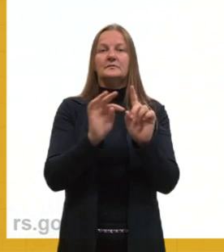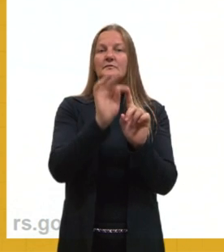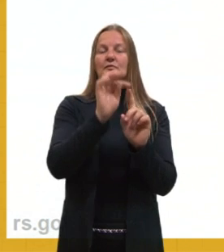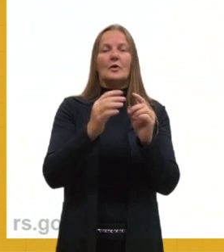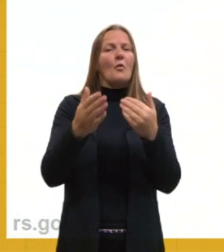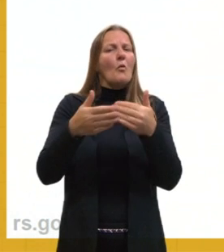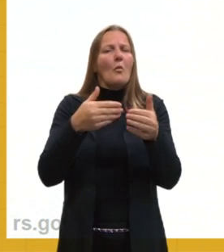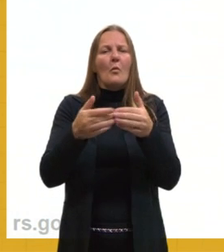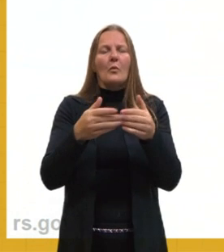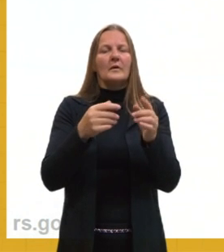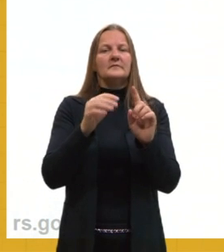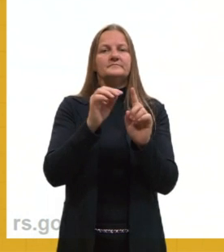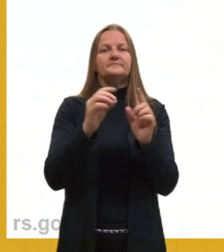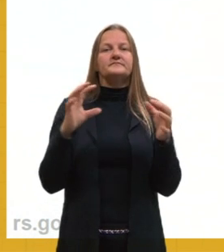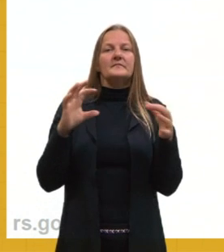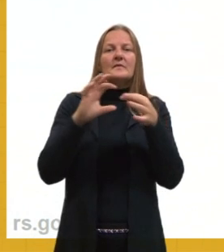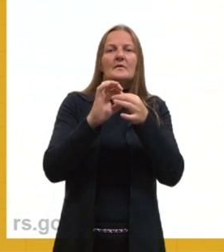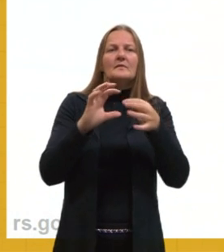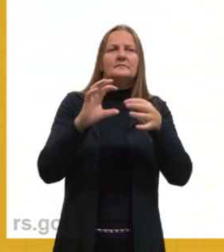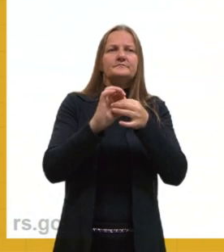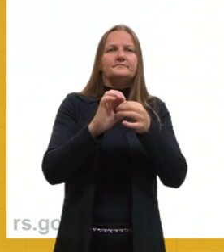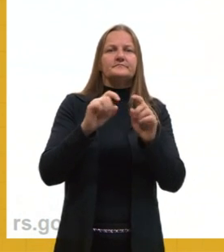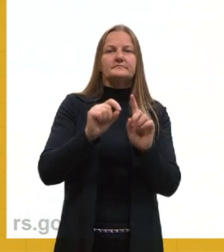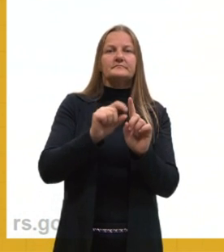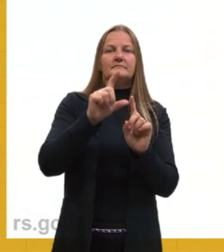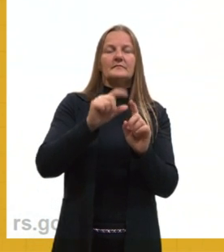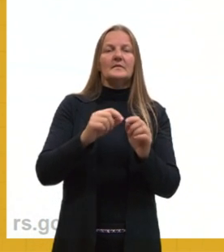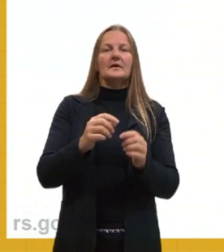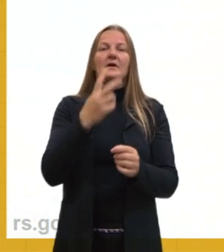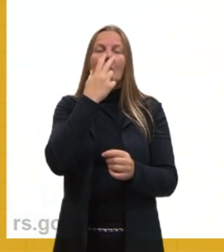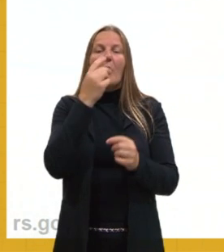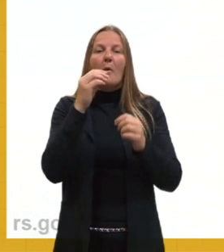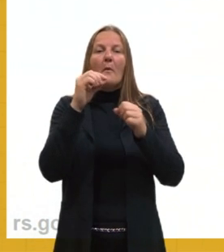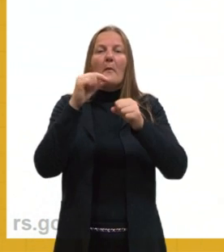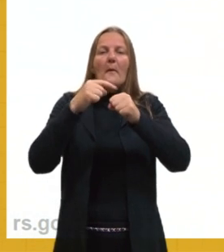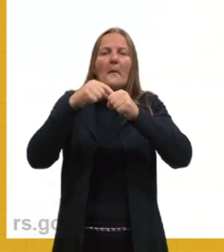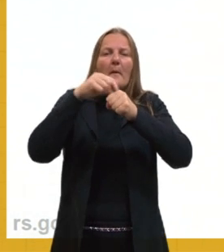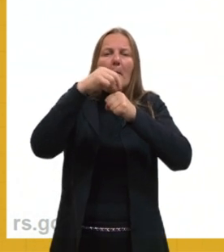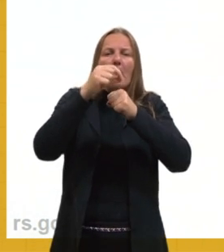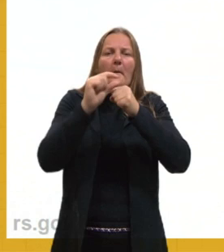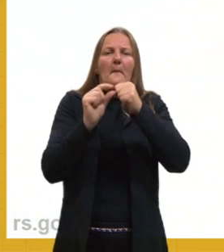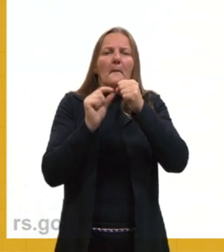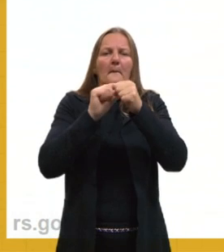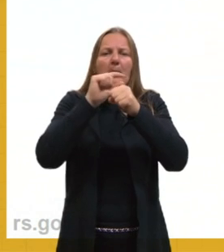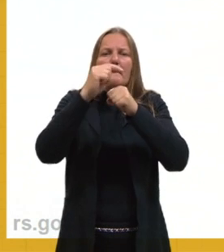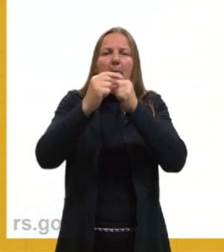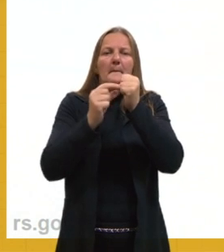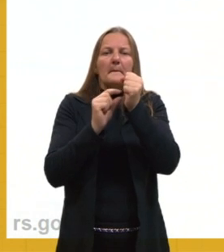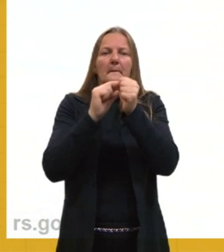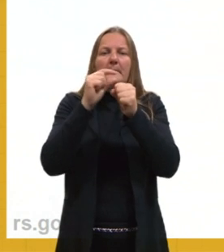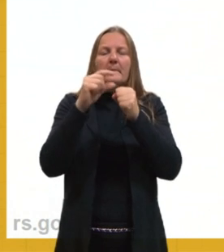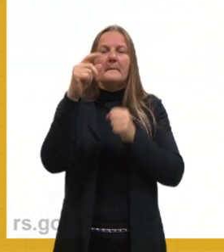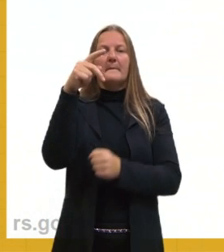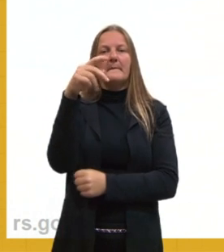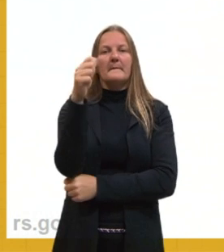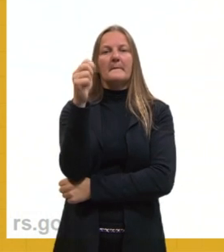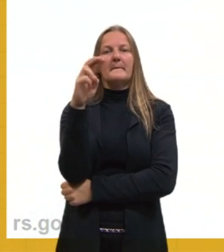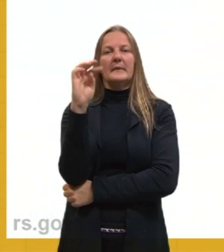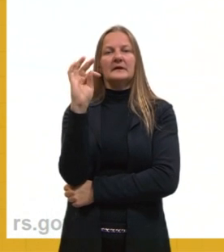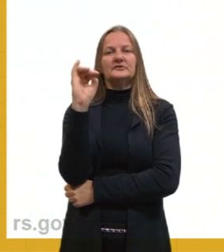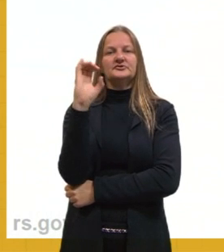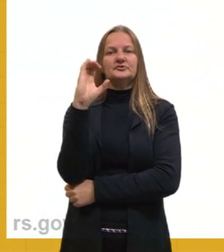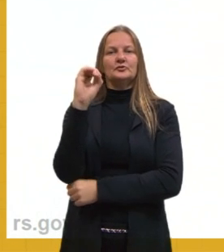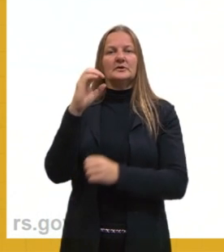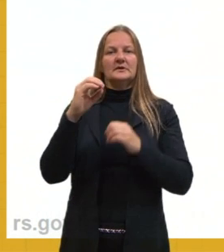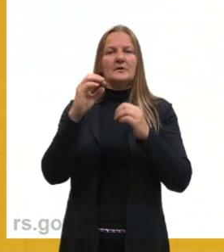corpo está associado ao aumento na agitação das partículas. A gente já conversou, o aumento, quanto maior a temperatura, mais